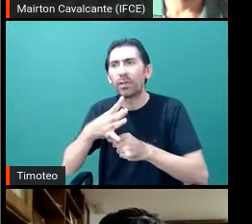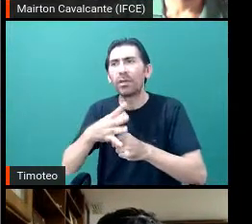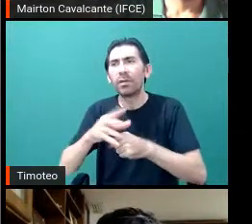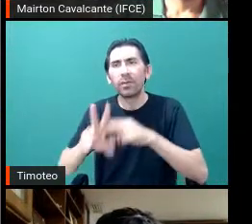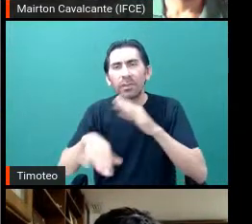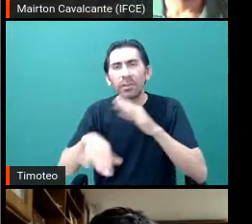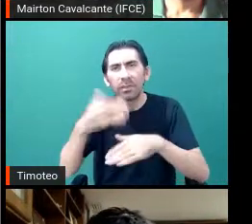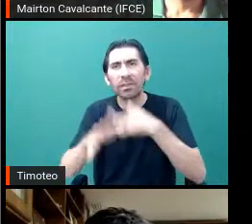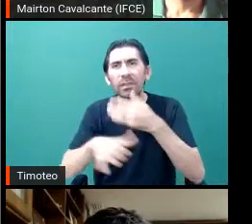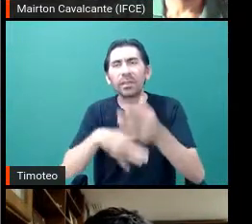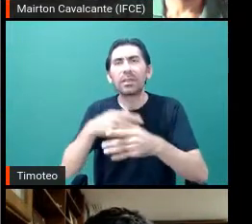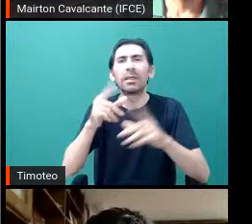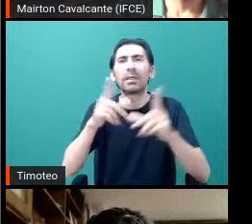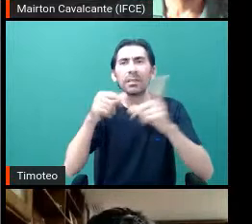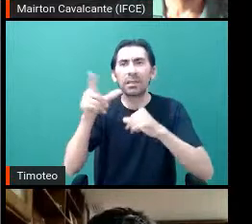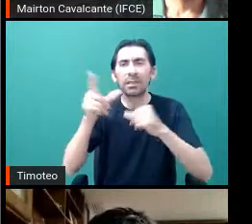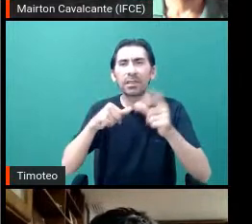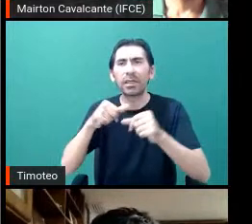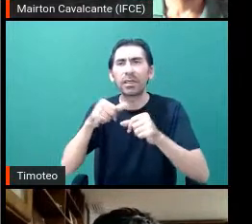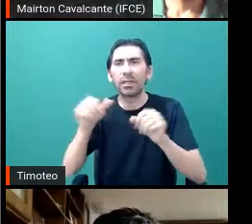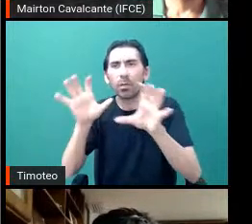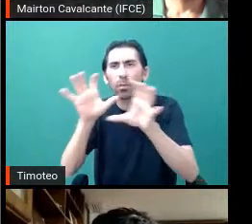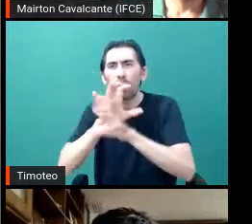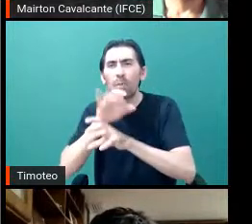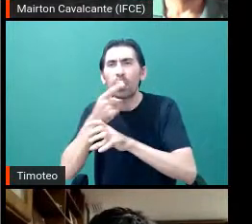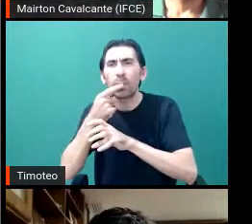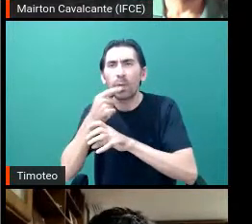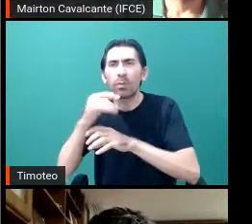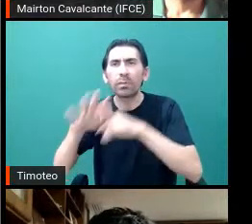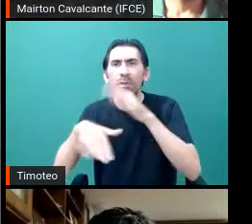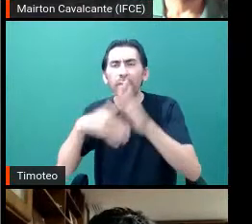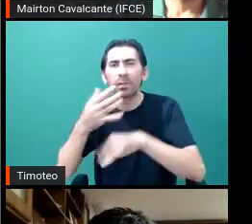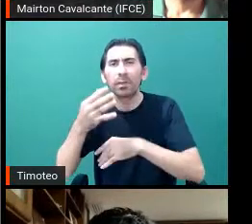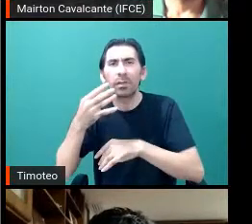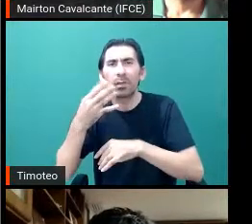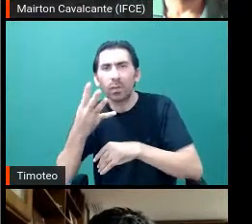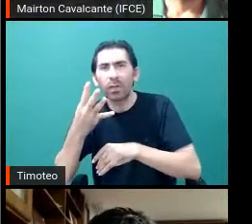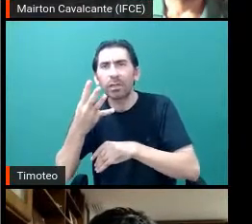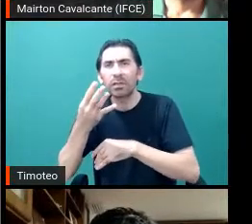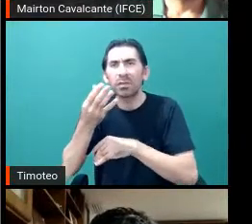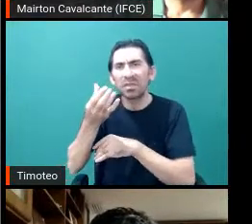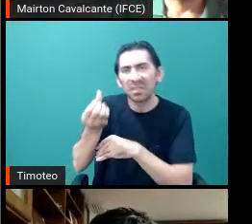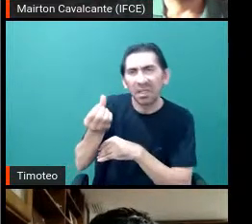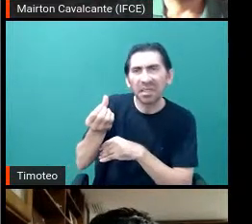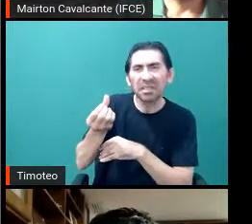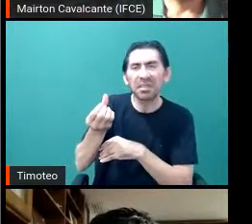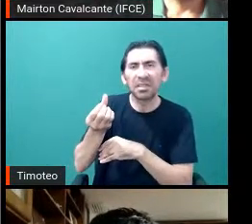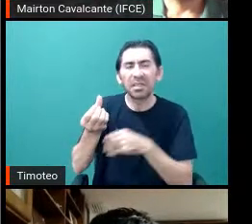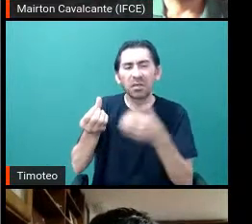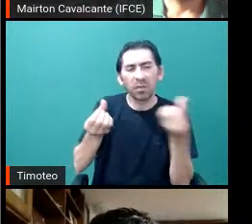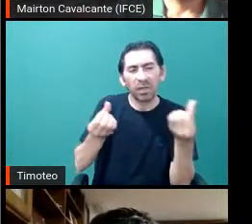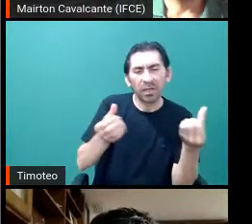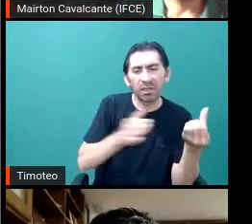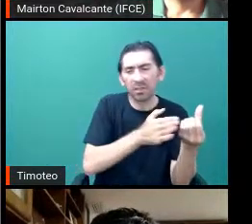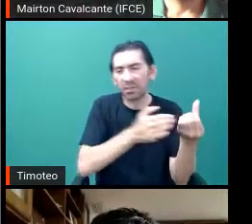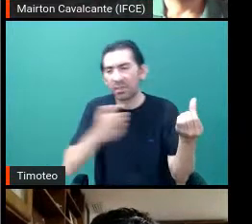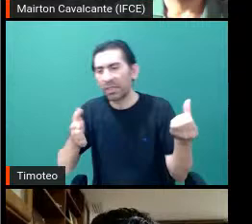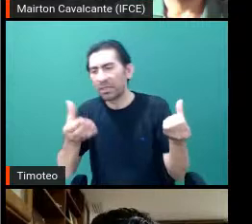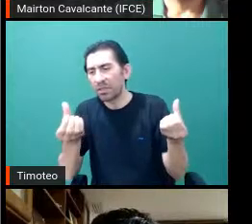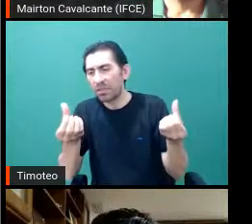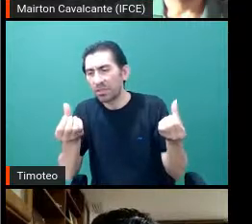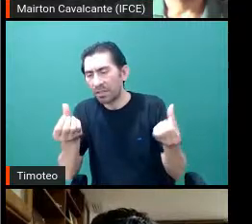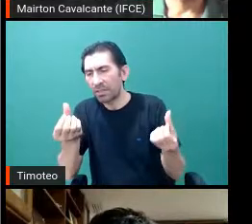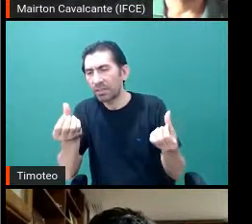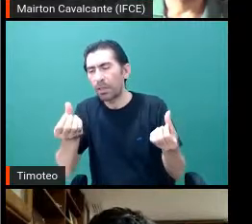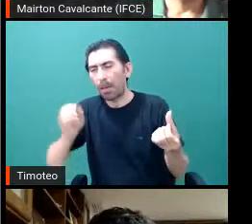mais vermelhas. E lá, basicamente, entre 4 e 6 bilhões de anos depois do Big Bang, é que